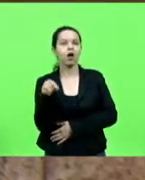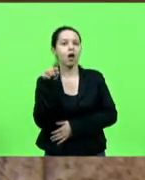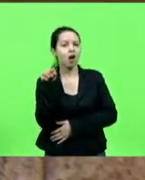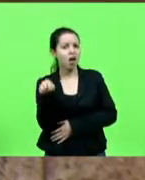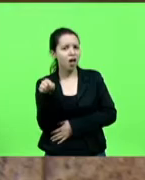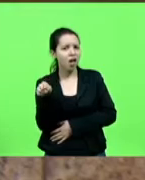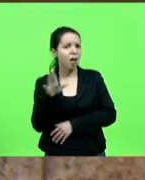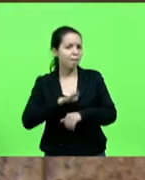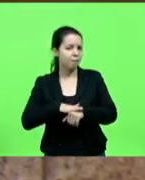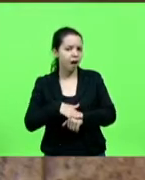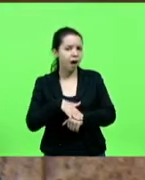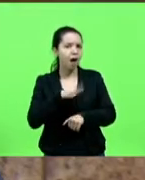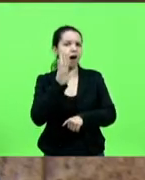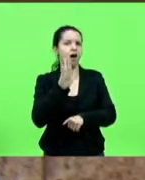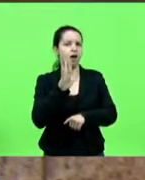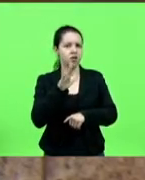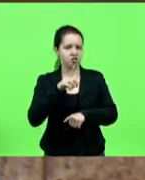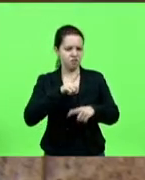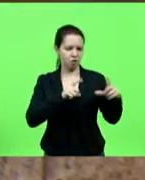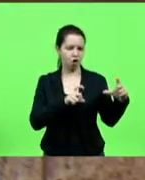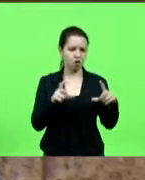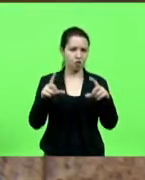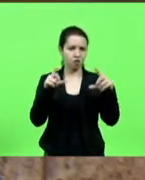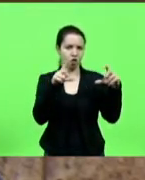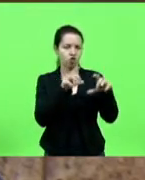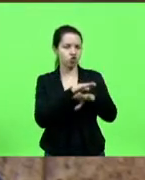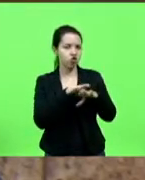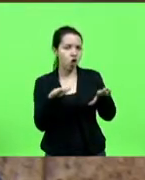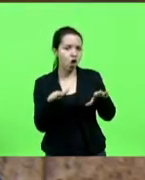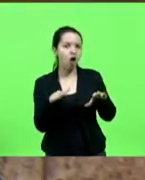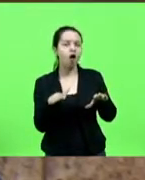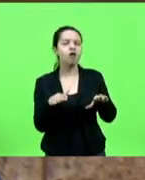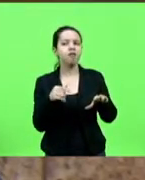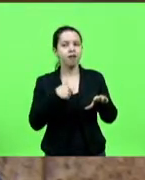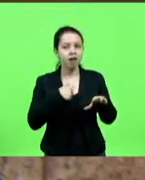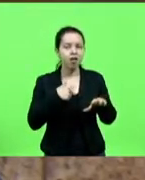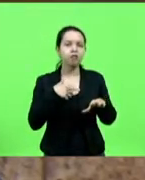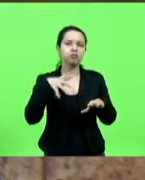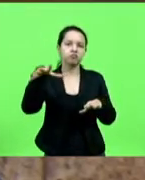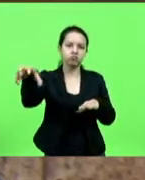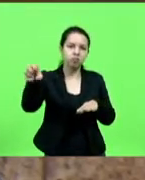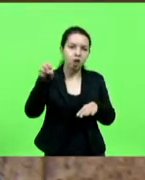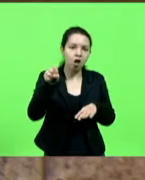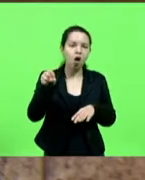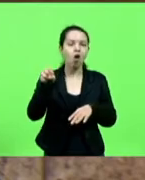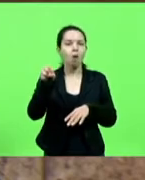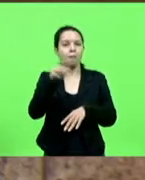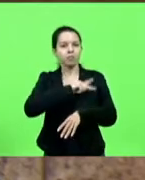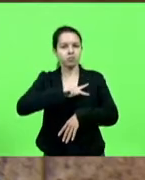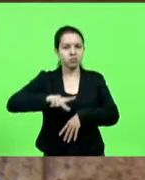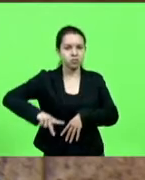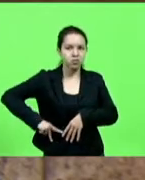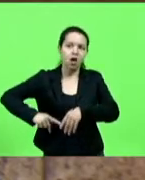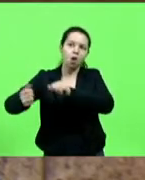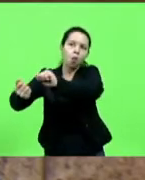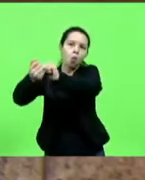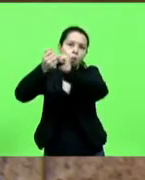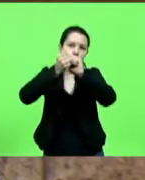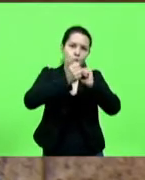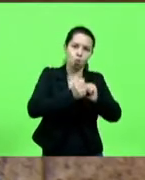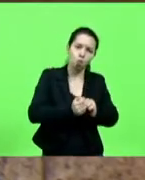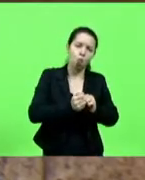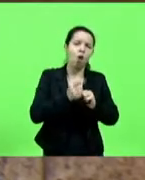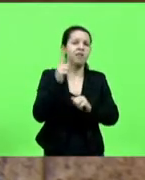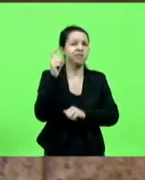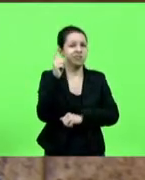ter a obrigação de dar uma gravata no presidente e trazê-lo aqui na sua cidade, na sua região. Obviamente, o nosso presidente está soberbado com